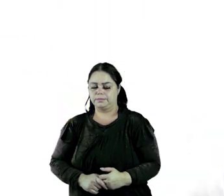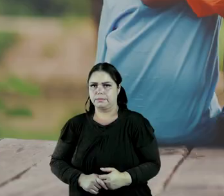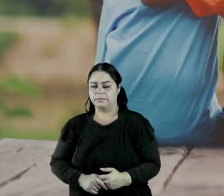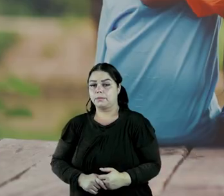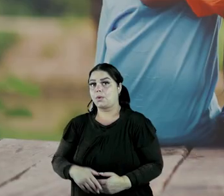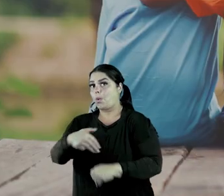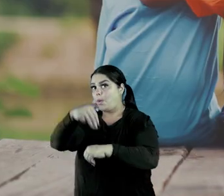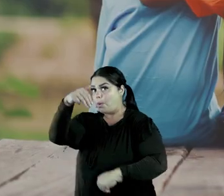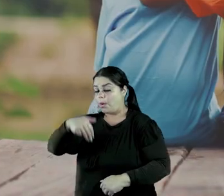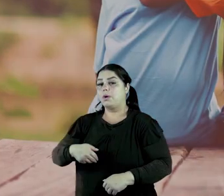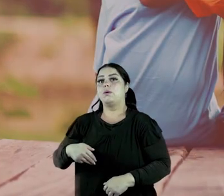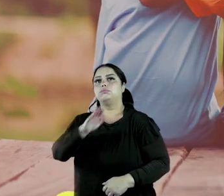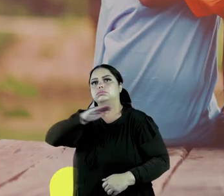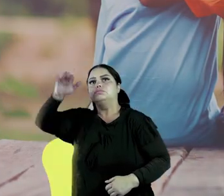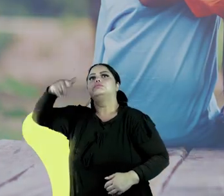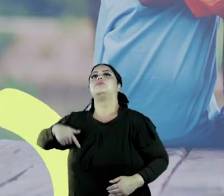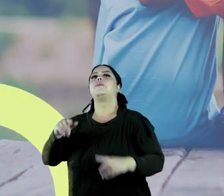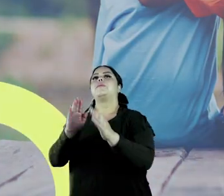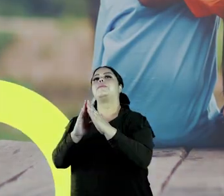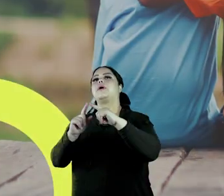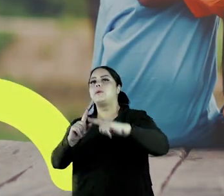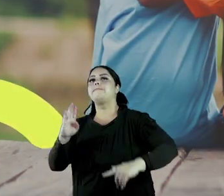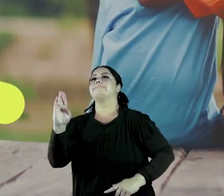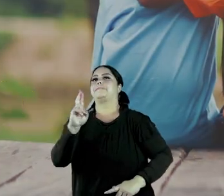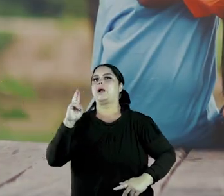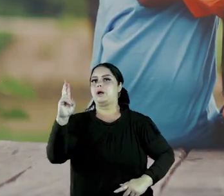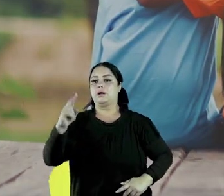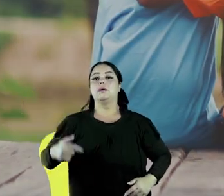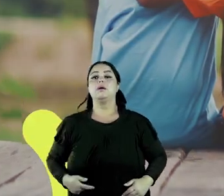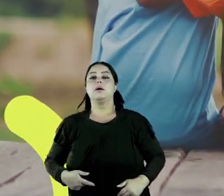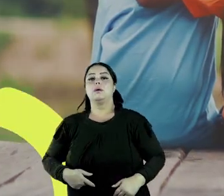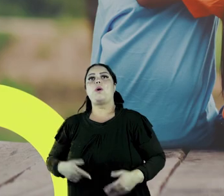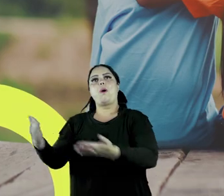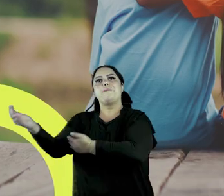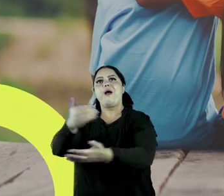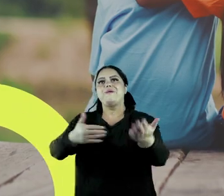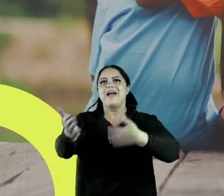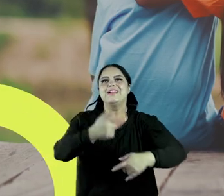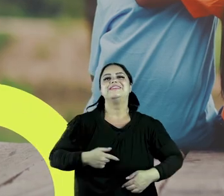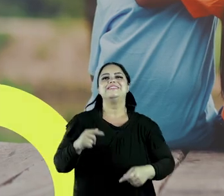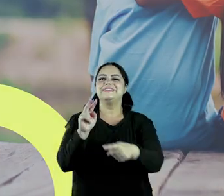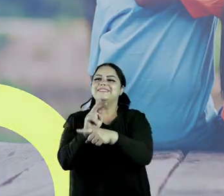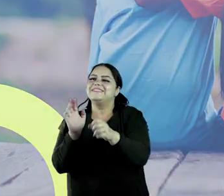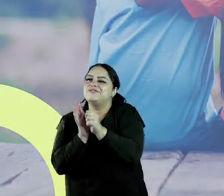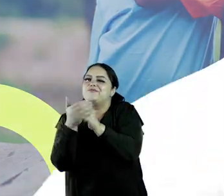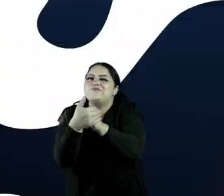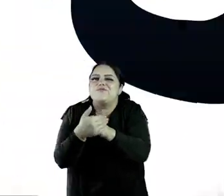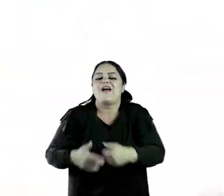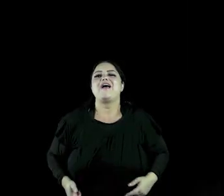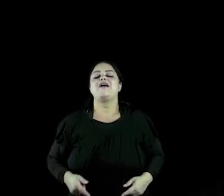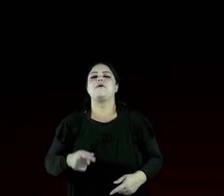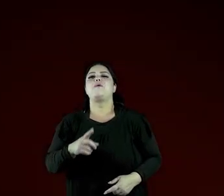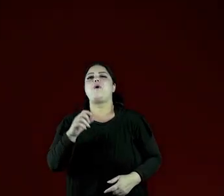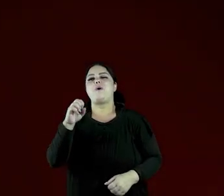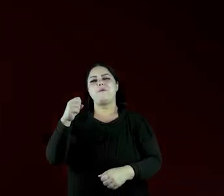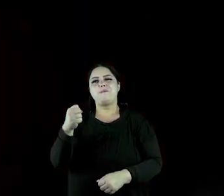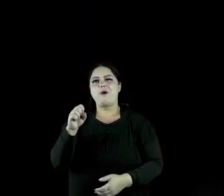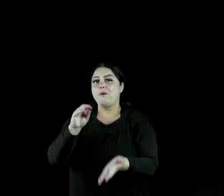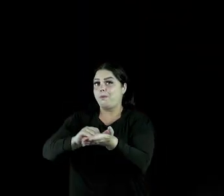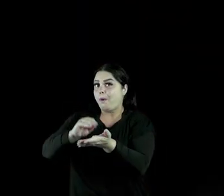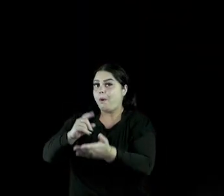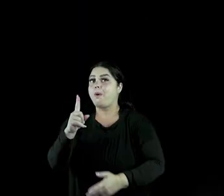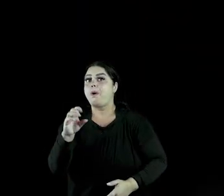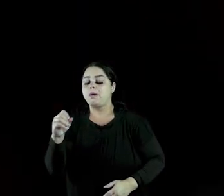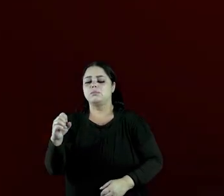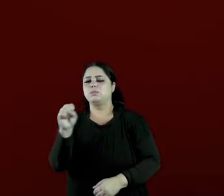Ministério Crescer. Igreja Batista Renovada. Acolhendo e cuidando. Faltam 10 segundos